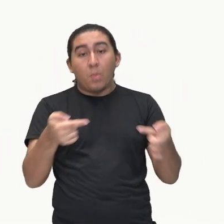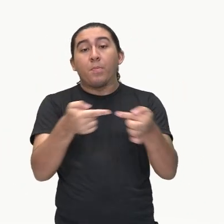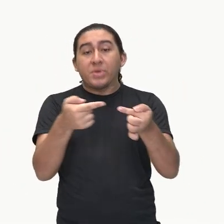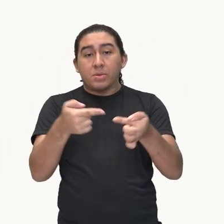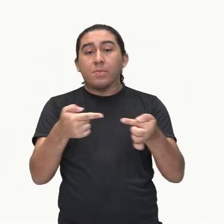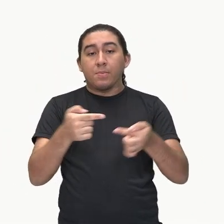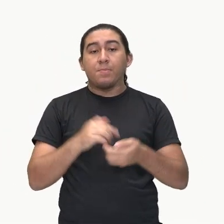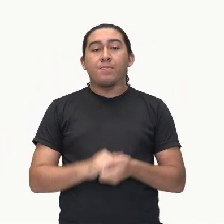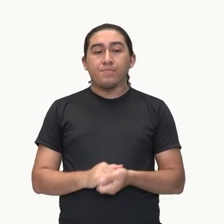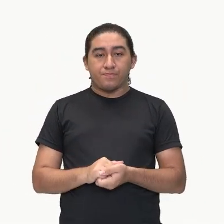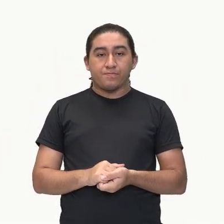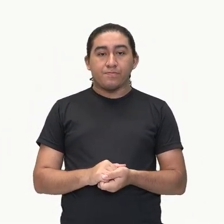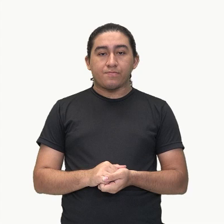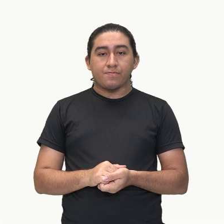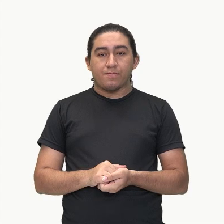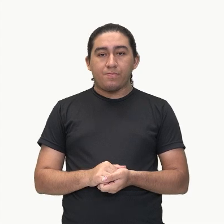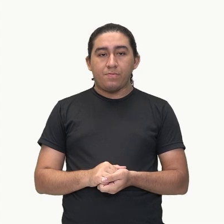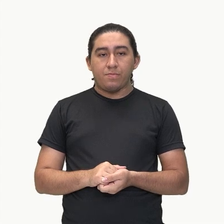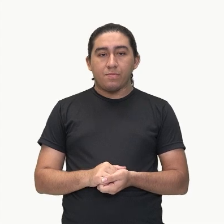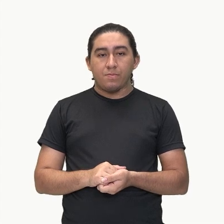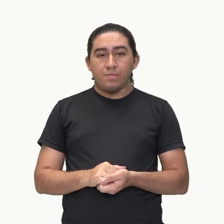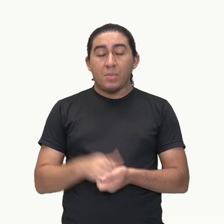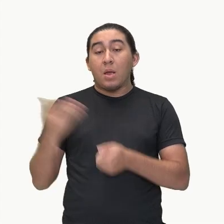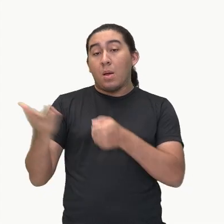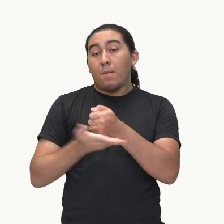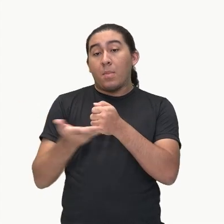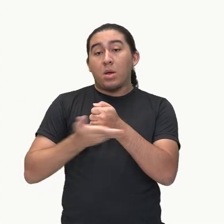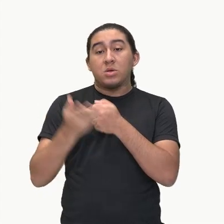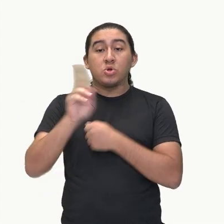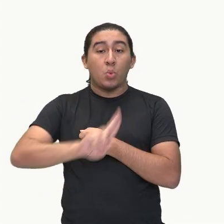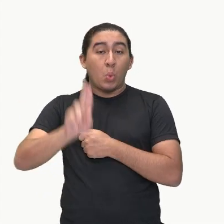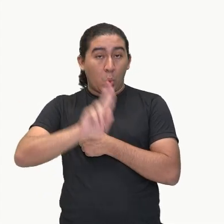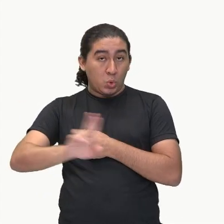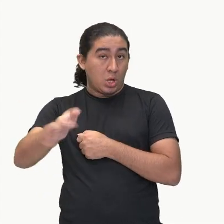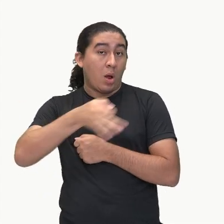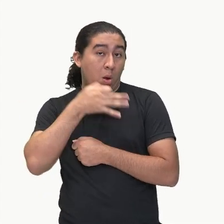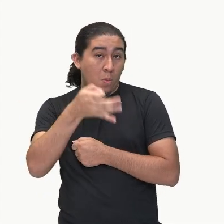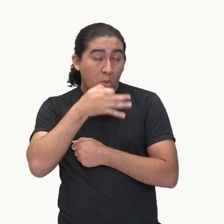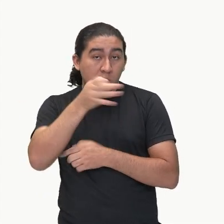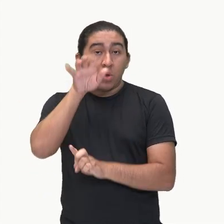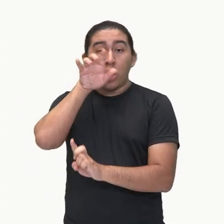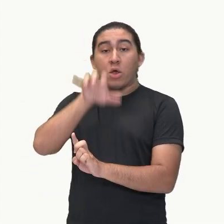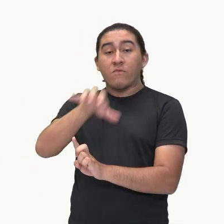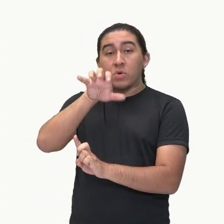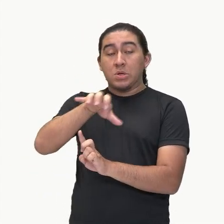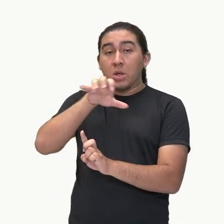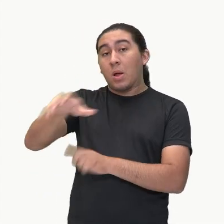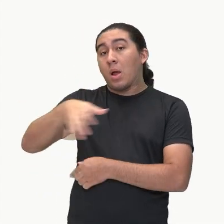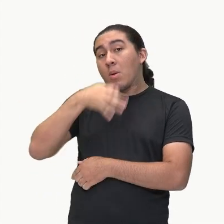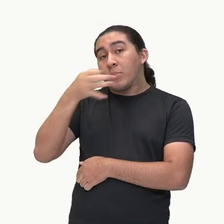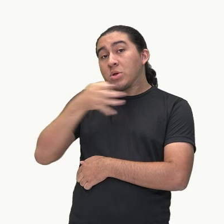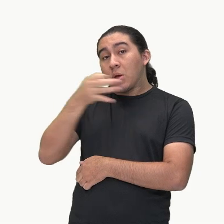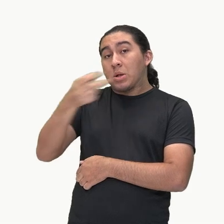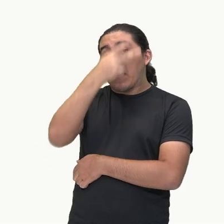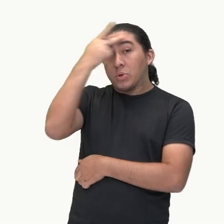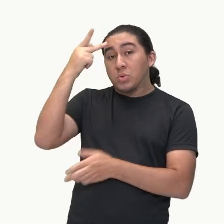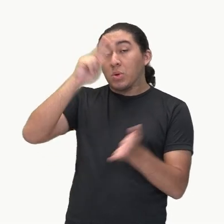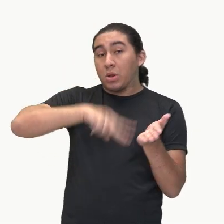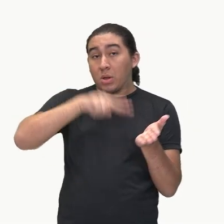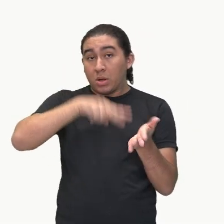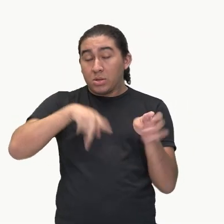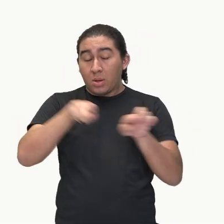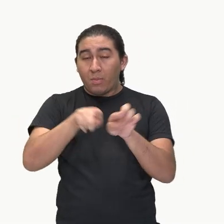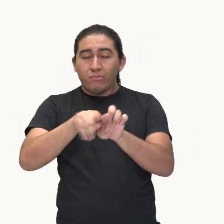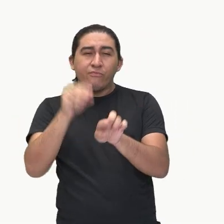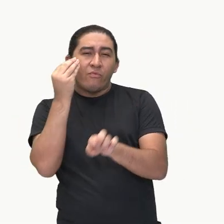fundamentado com argumentos para influenciar a opinião do leitor, tentando